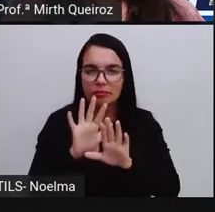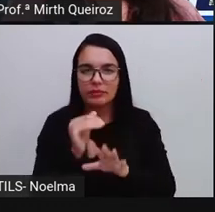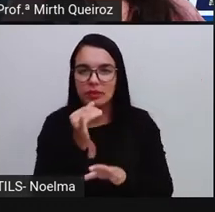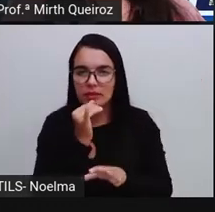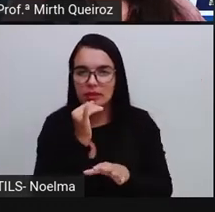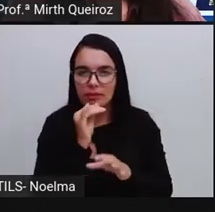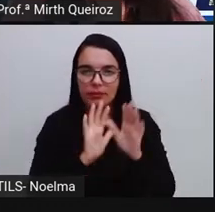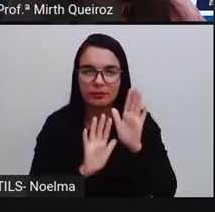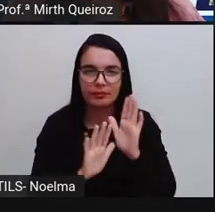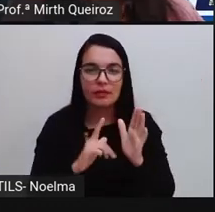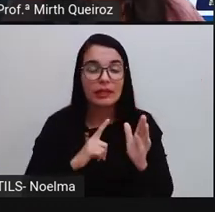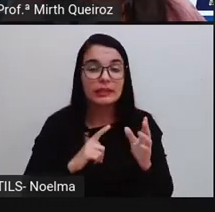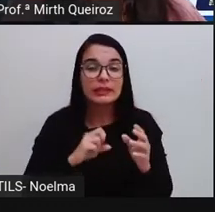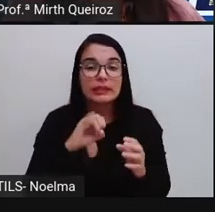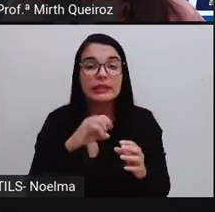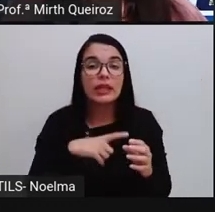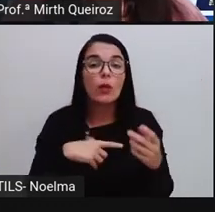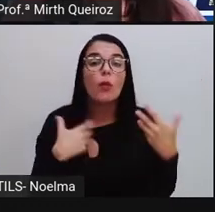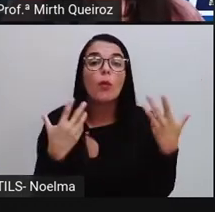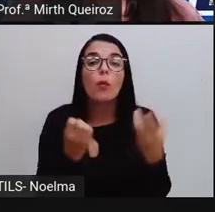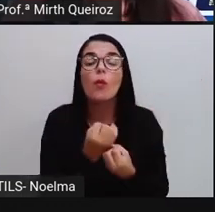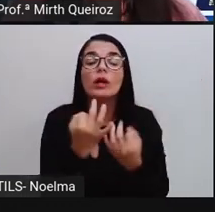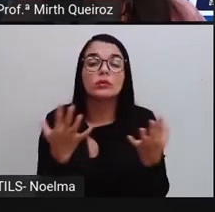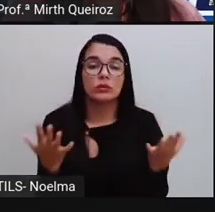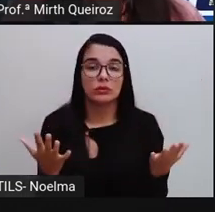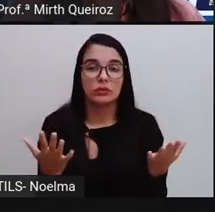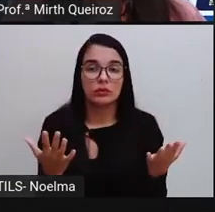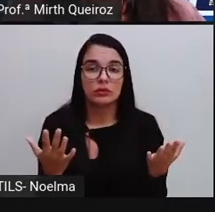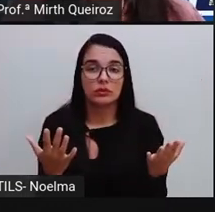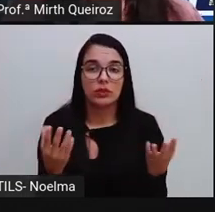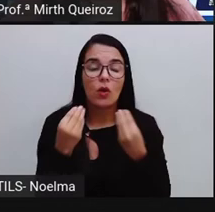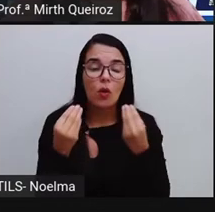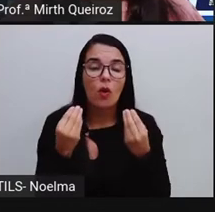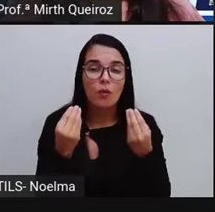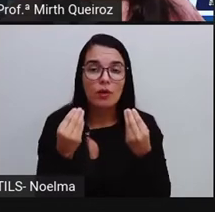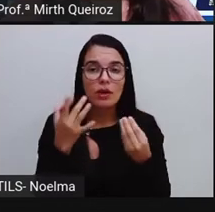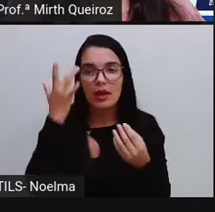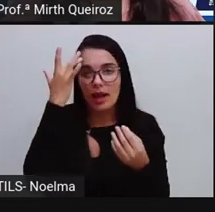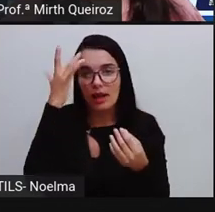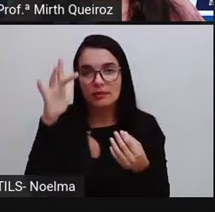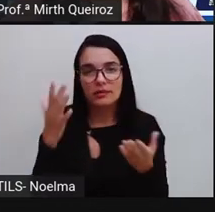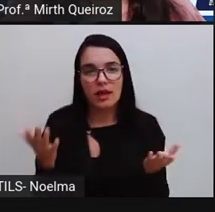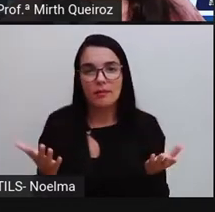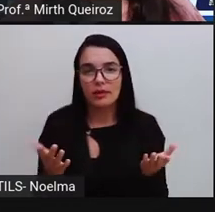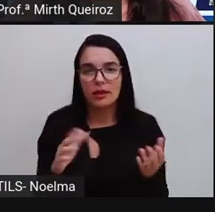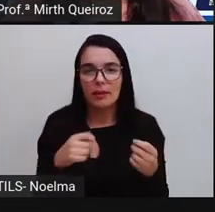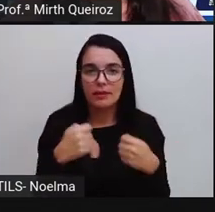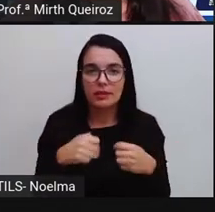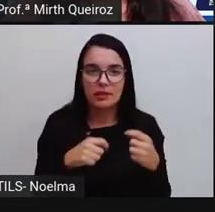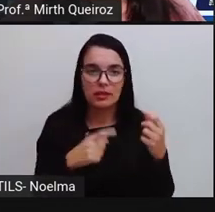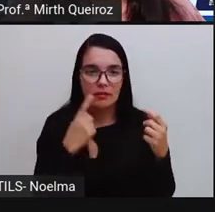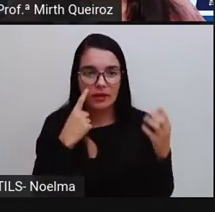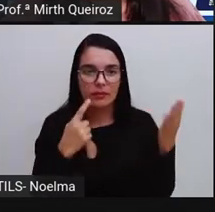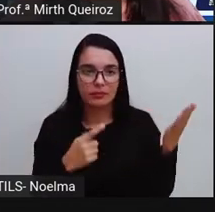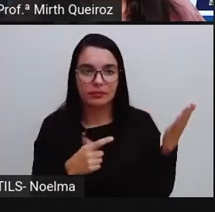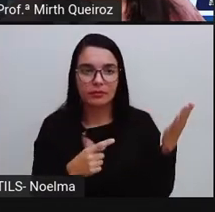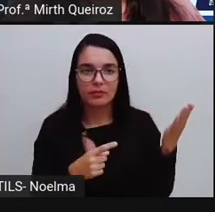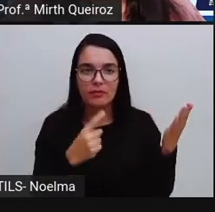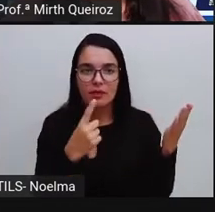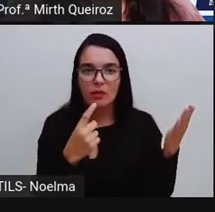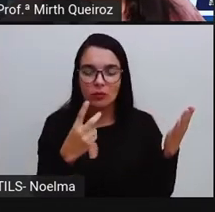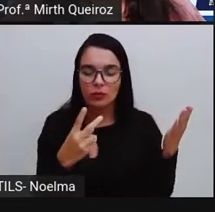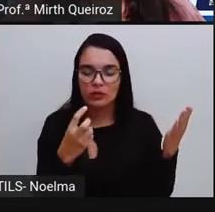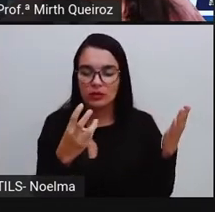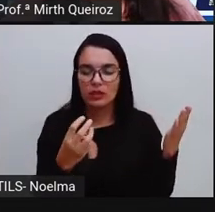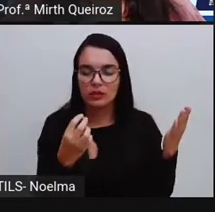é a gente saber quantos tem. Se a gente vai analisar os animais do sítio, a gente tem que contar todos eles. Então, vamos lá. Um, dois, três, quatro,